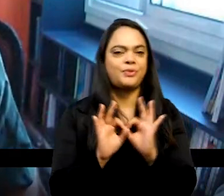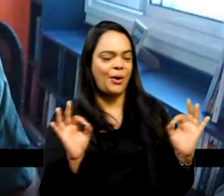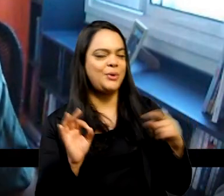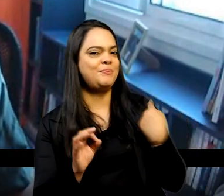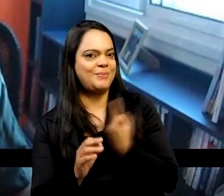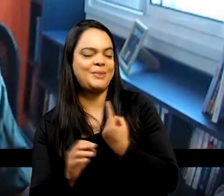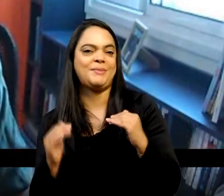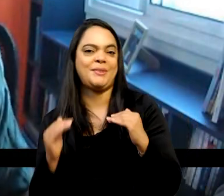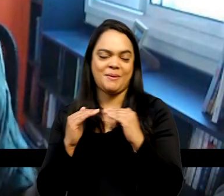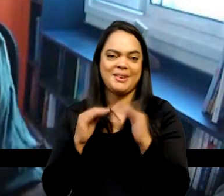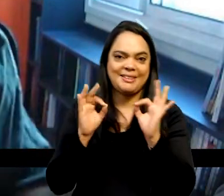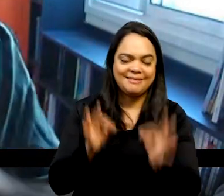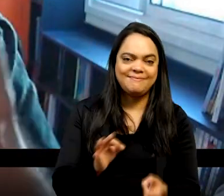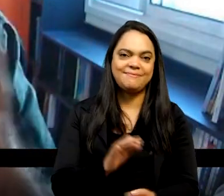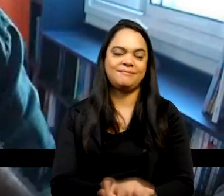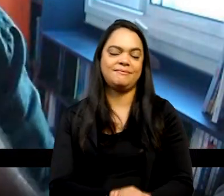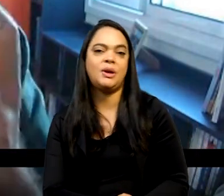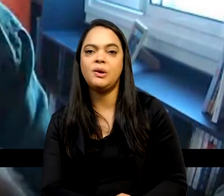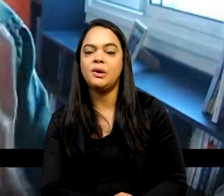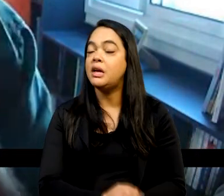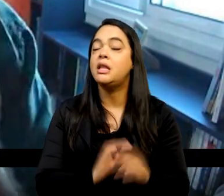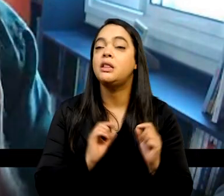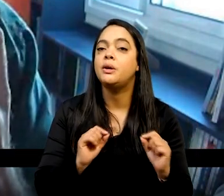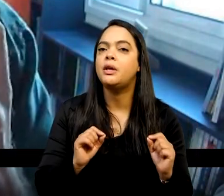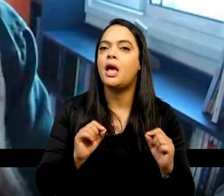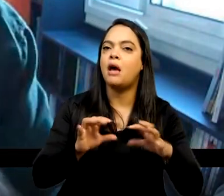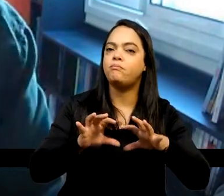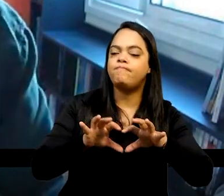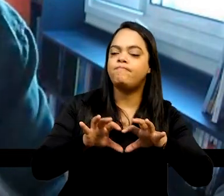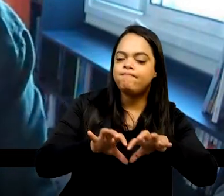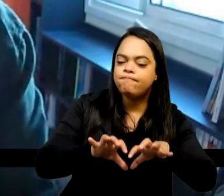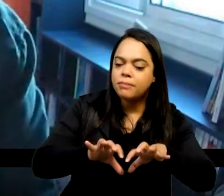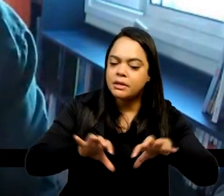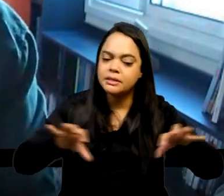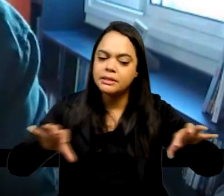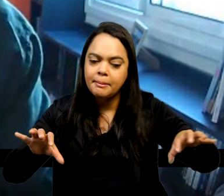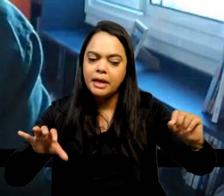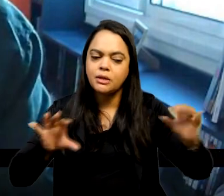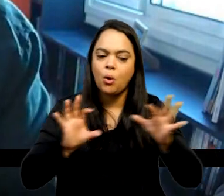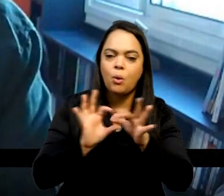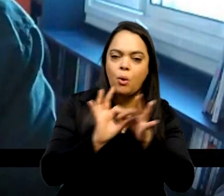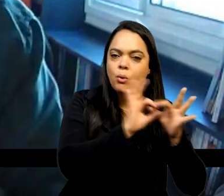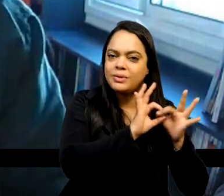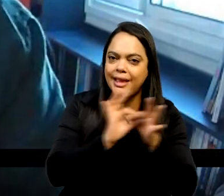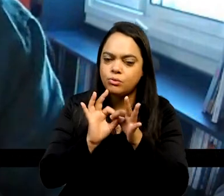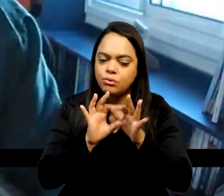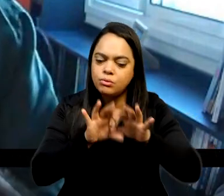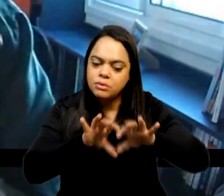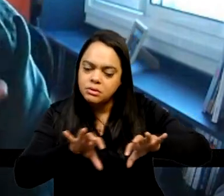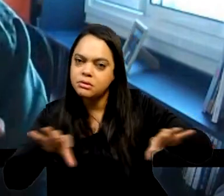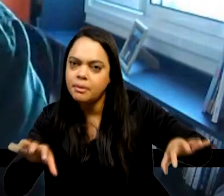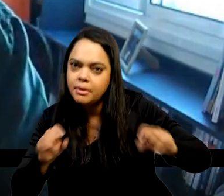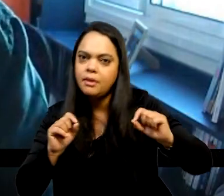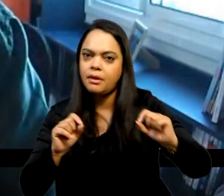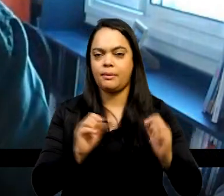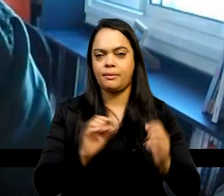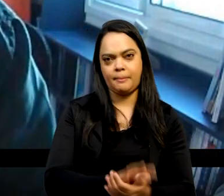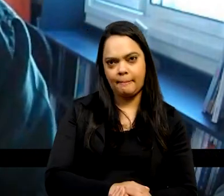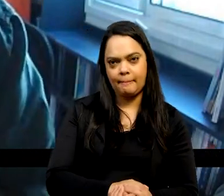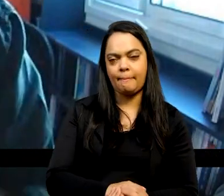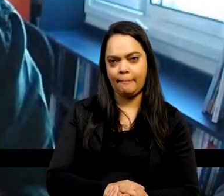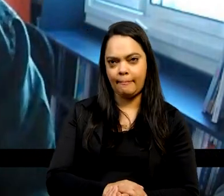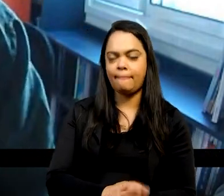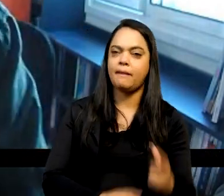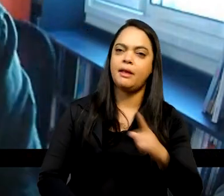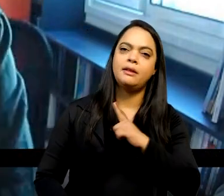sintonia. E aí, toda essa separação, então, de contextos históricos é uma versão criada